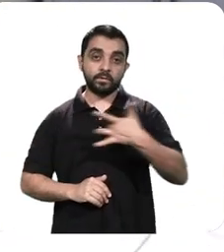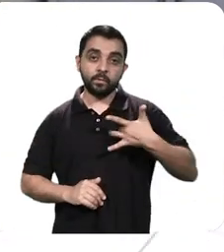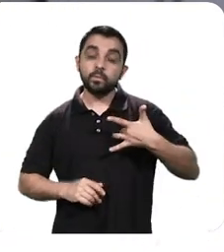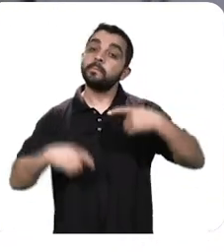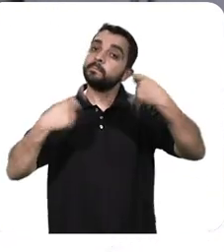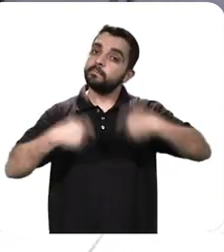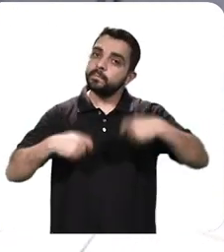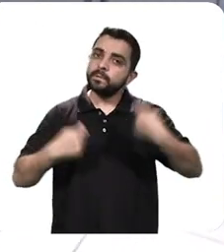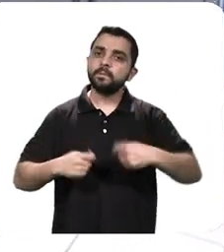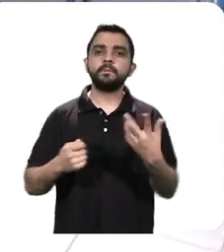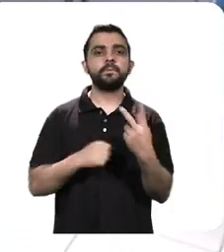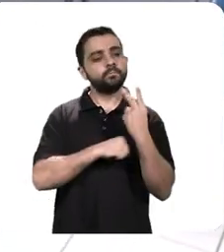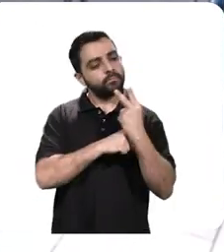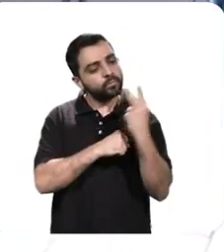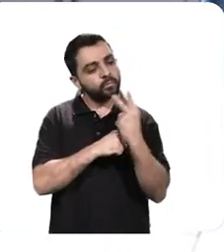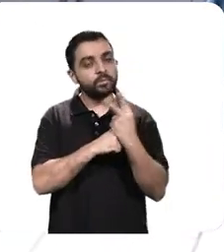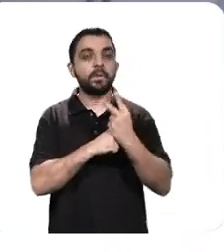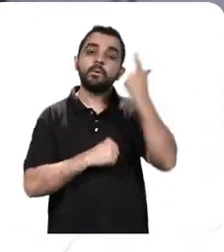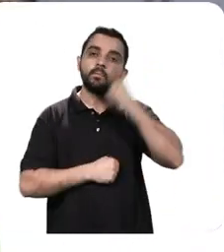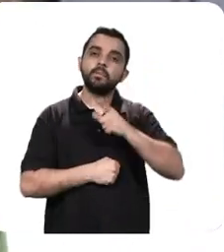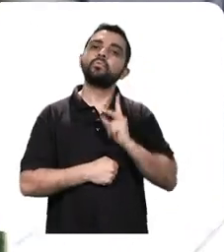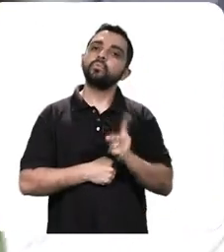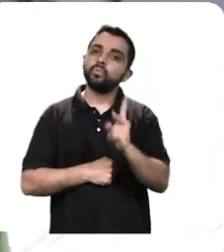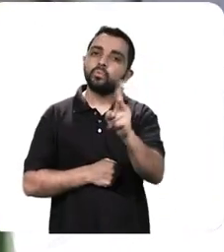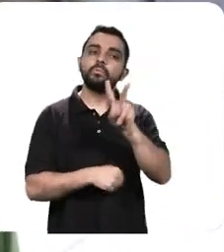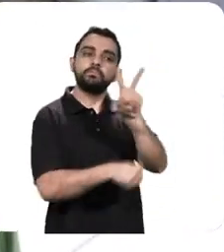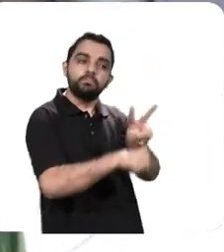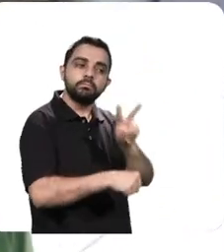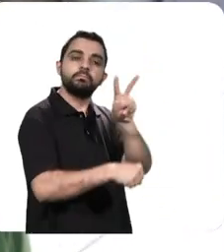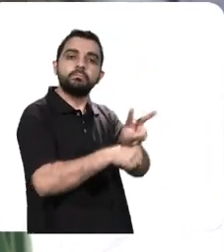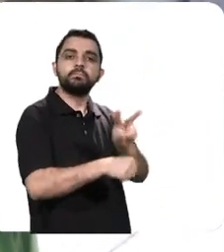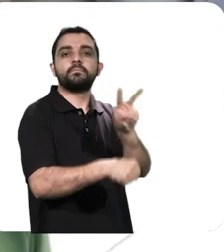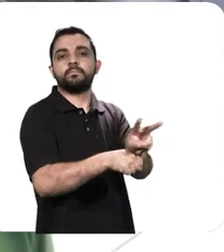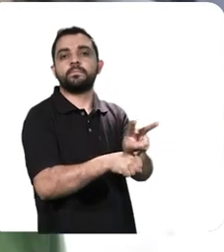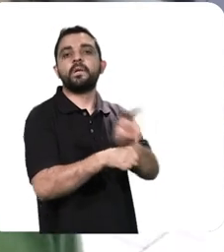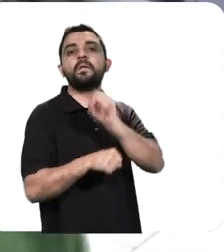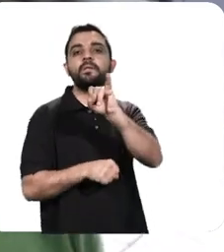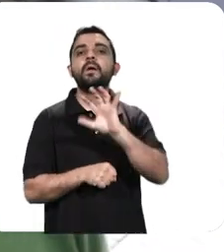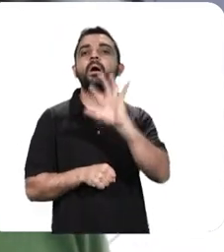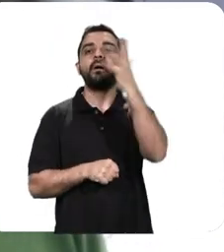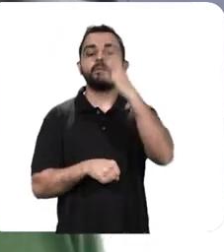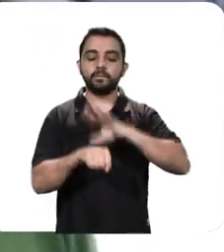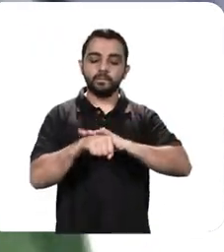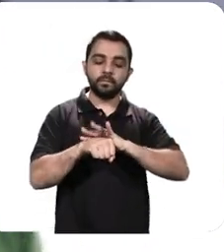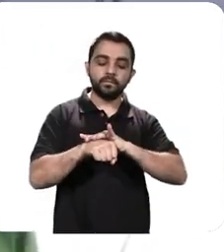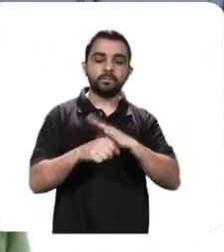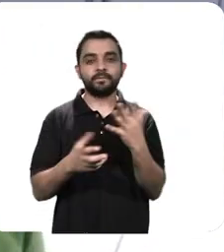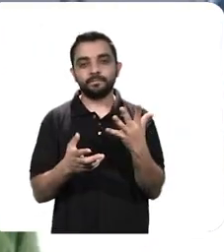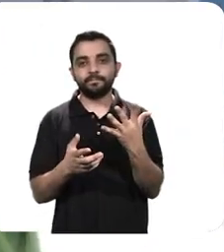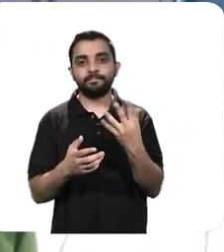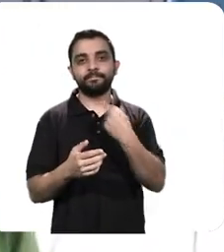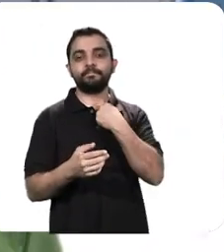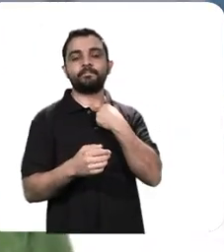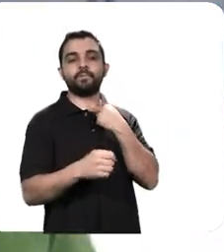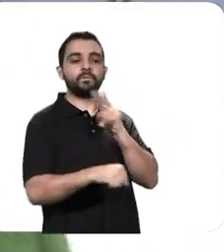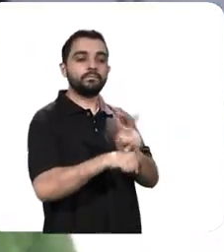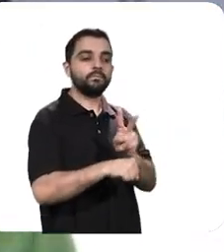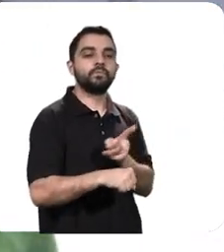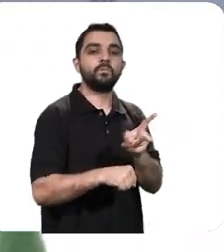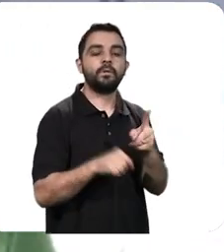é para que os profissionais da saúde, eles estejam muito bem protegidos para que eles não pereçam e